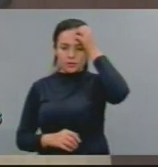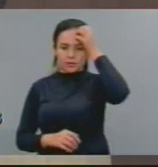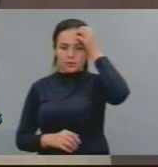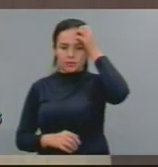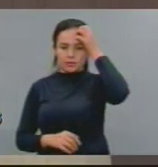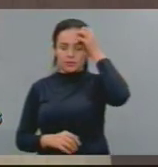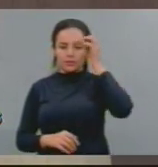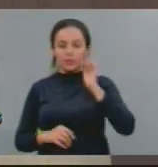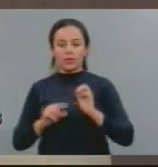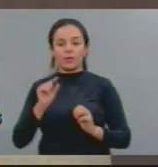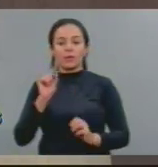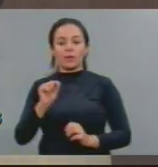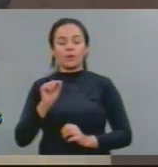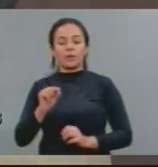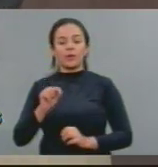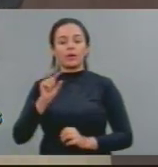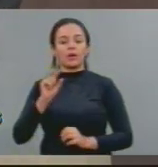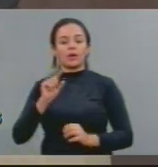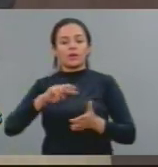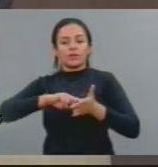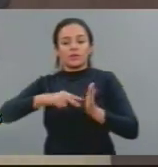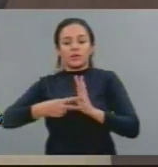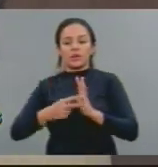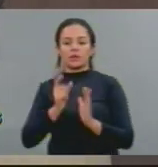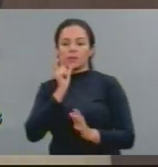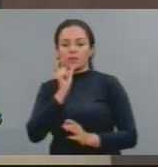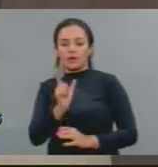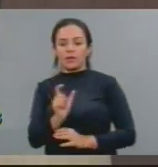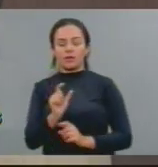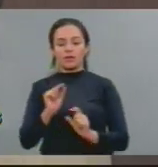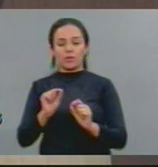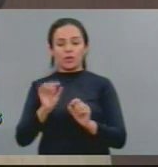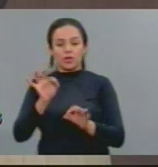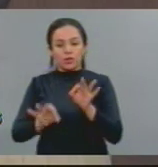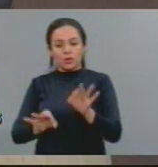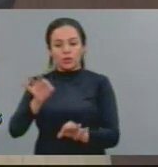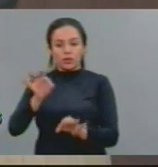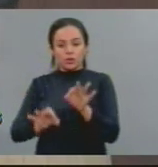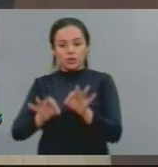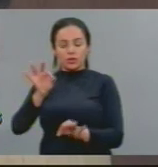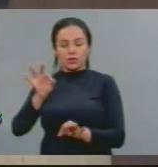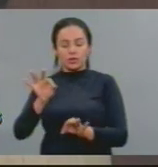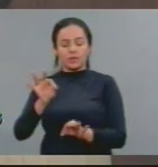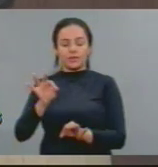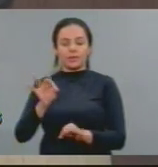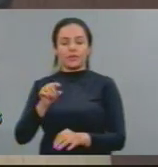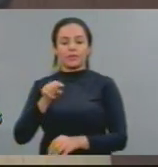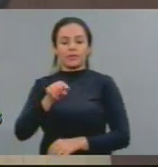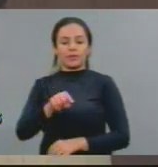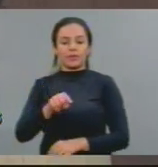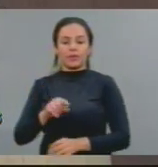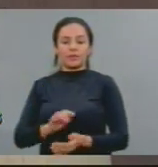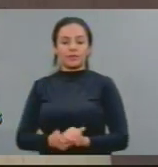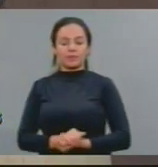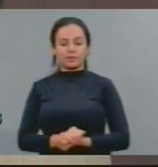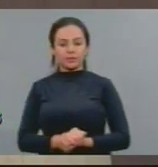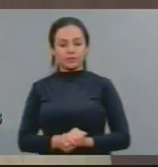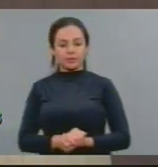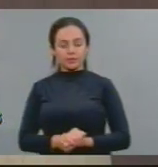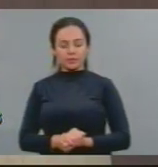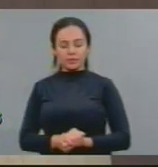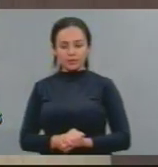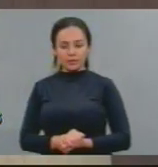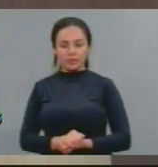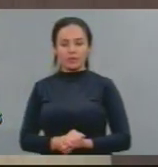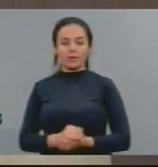é o reconhecimento pela justiça criminal que aqueles